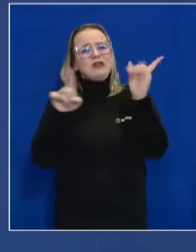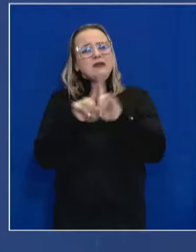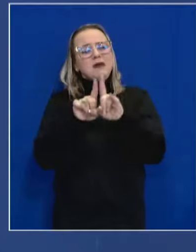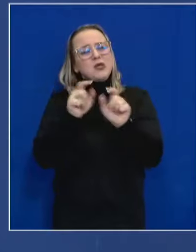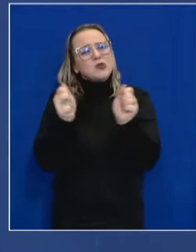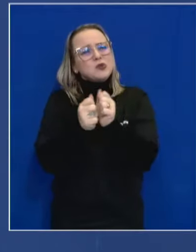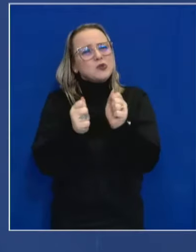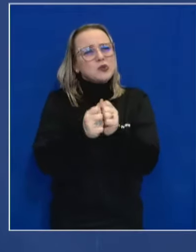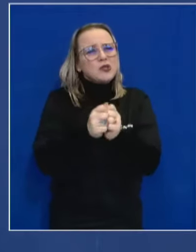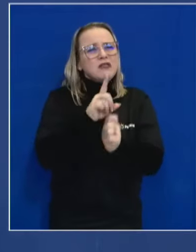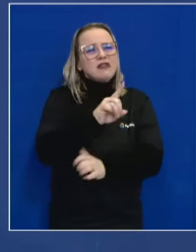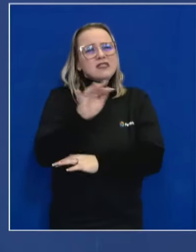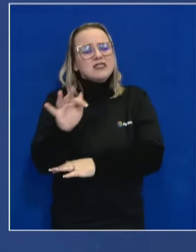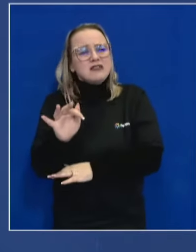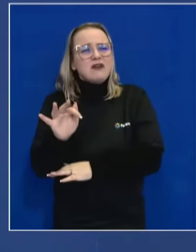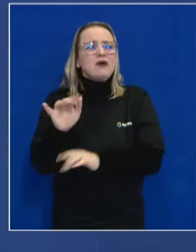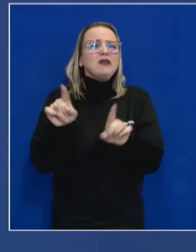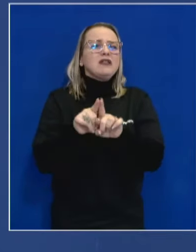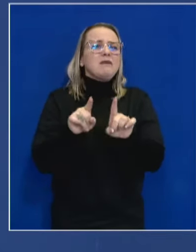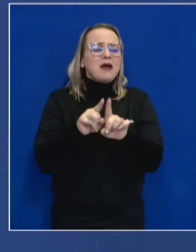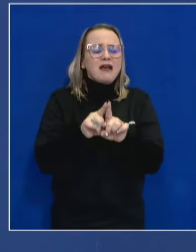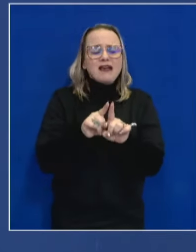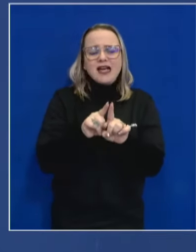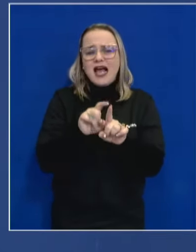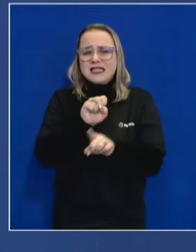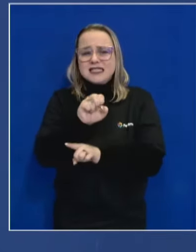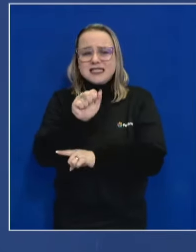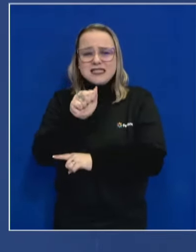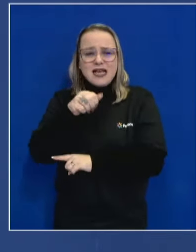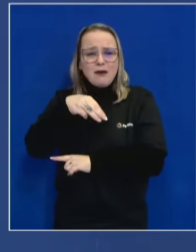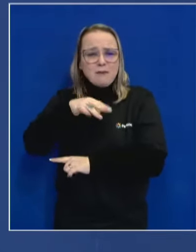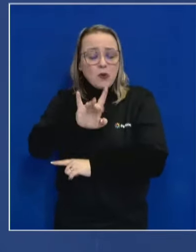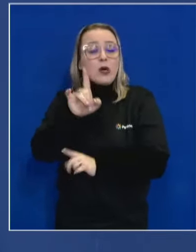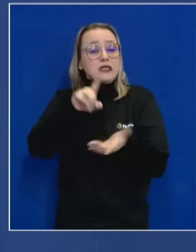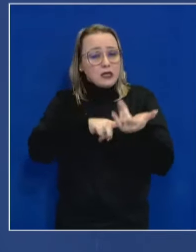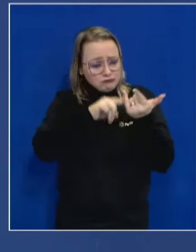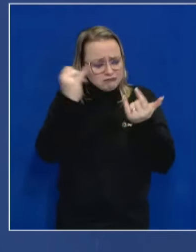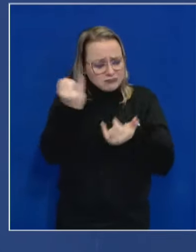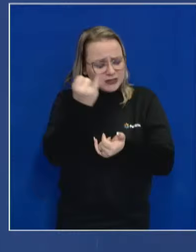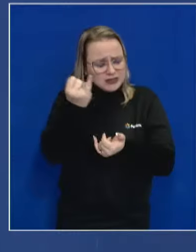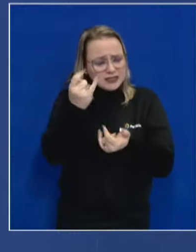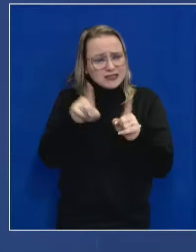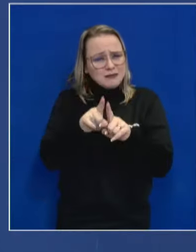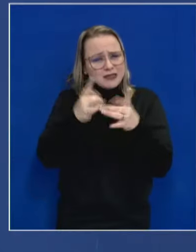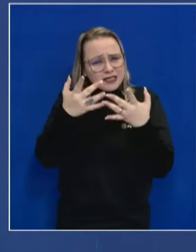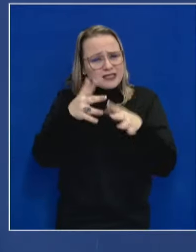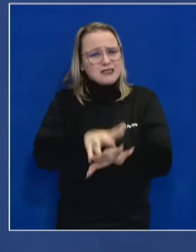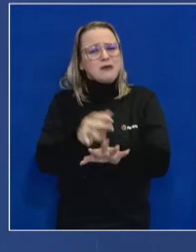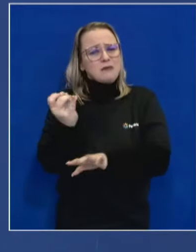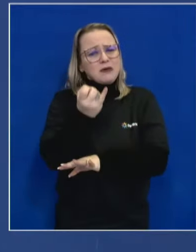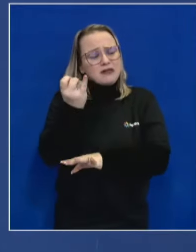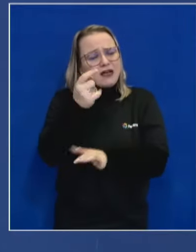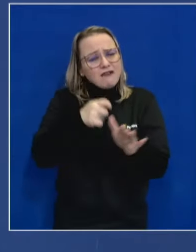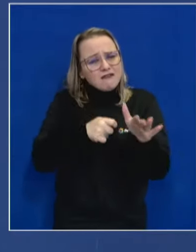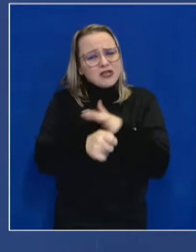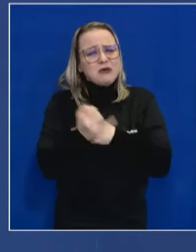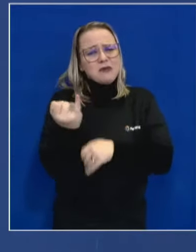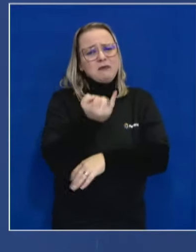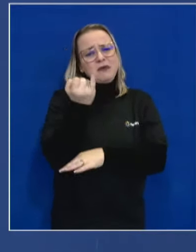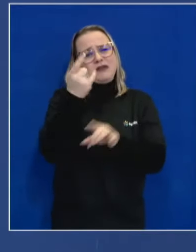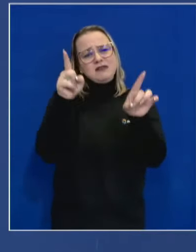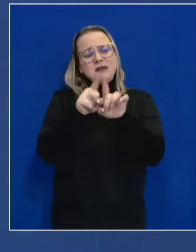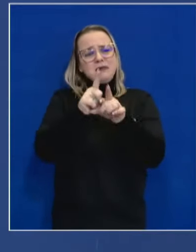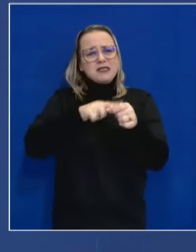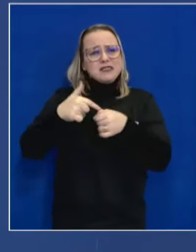juntar ali a Defesa Civil. Vamos juntar a SAMU. Ou seja, tecnologia é importante, integração é importante, investimento é importante